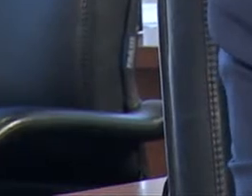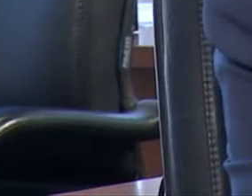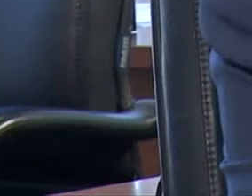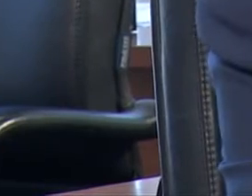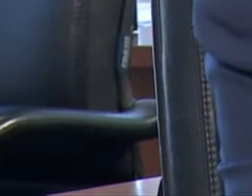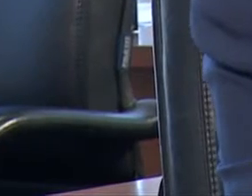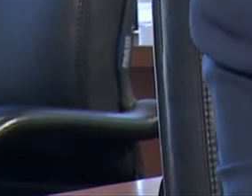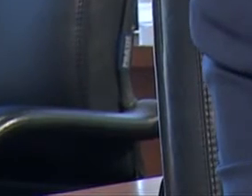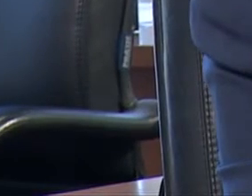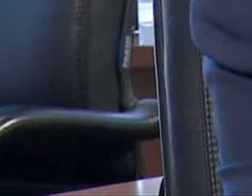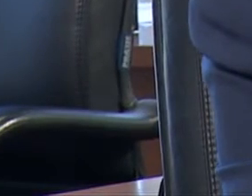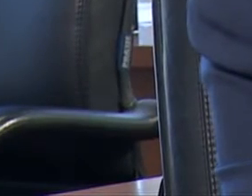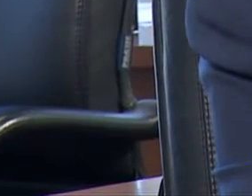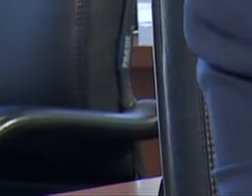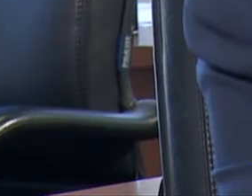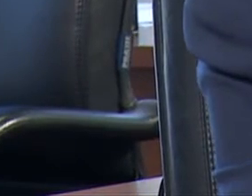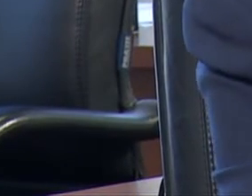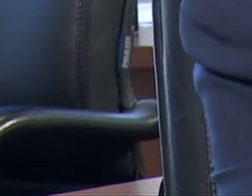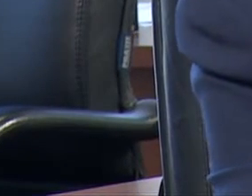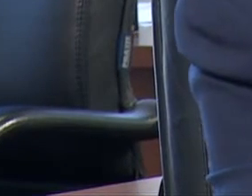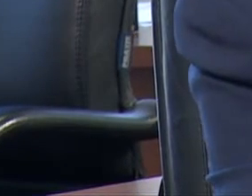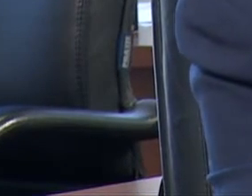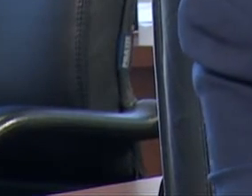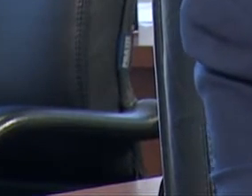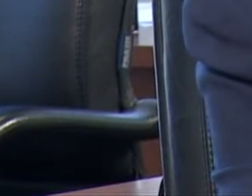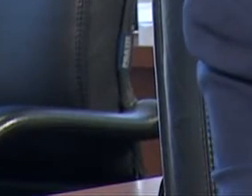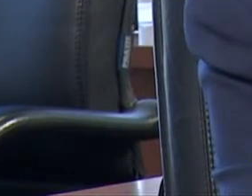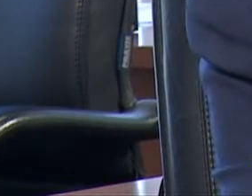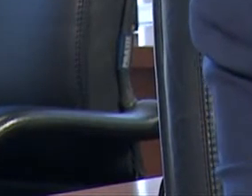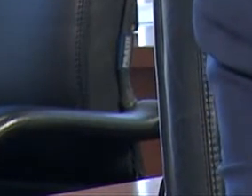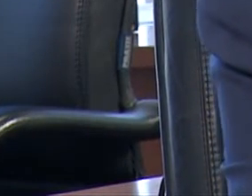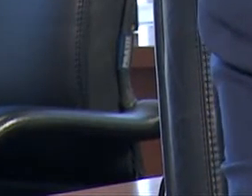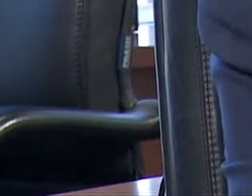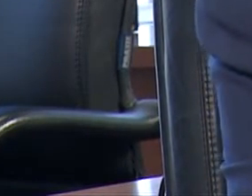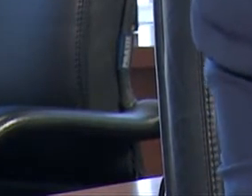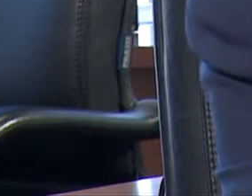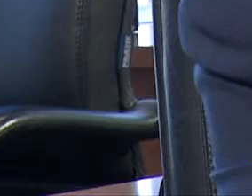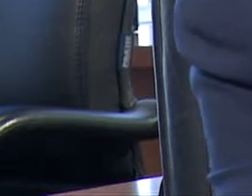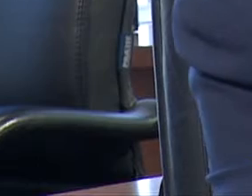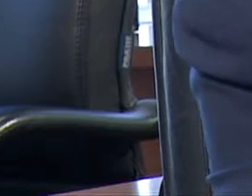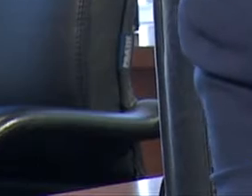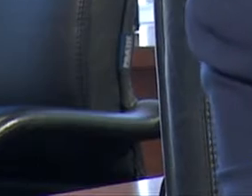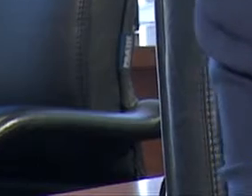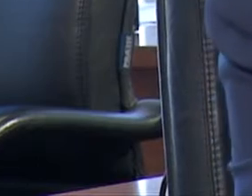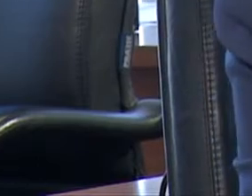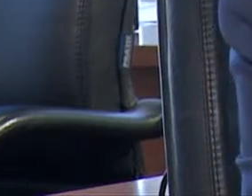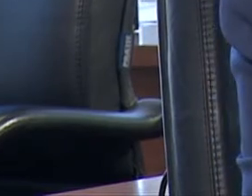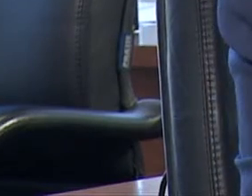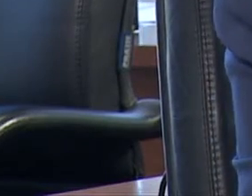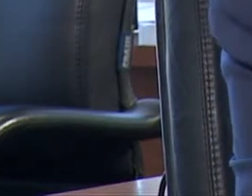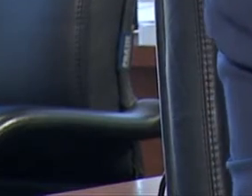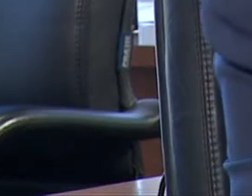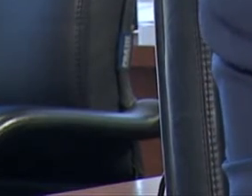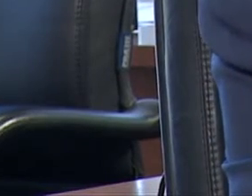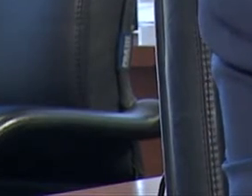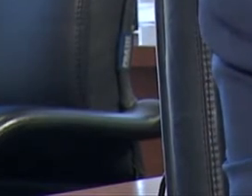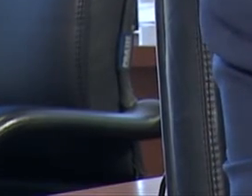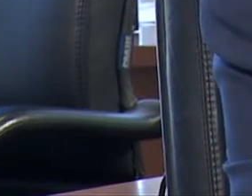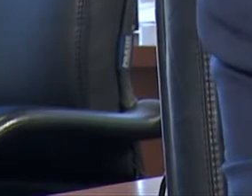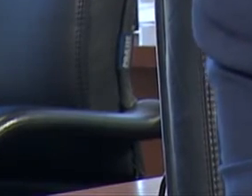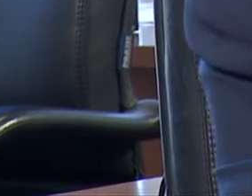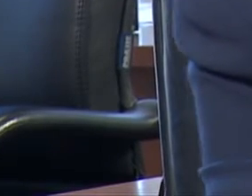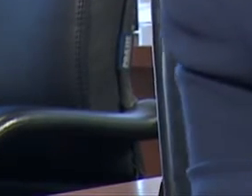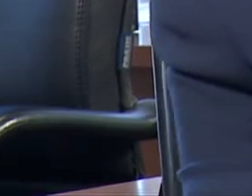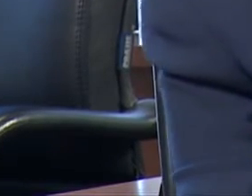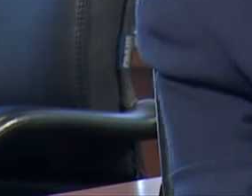ter meio de imóveis, porque eu sou a favor da cidade ter recurso, para que possa gastar na saúde e na educação. Não